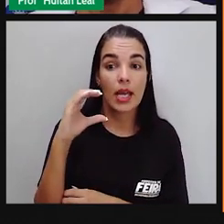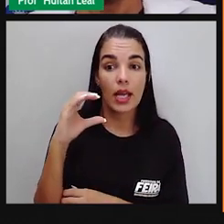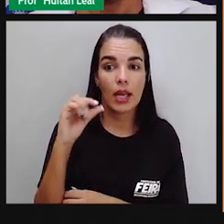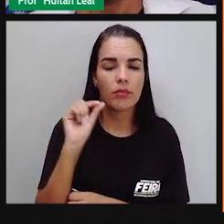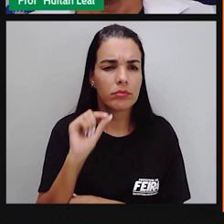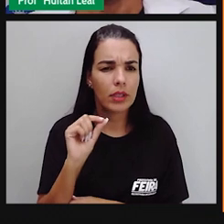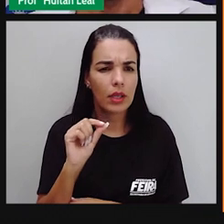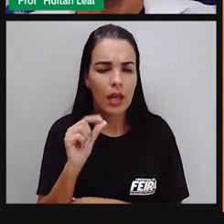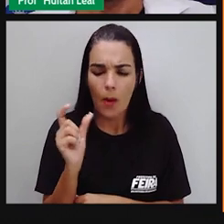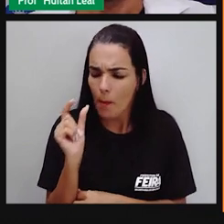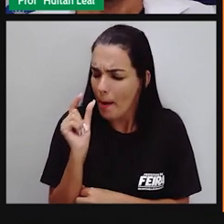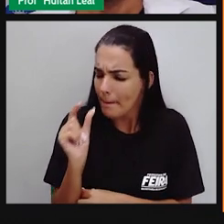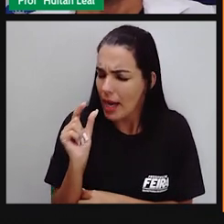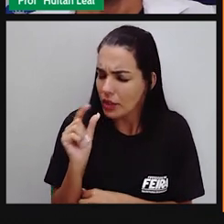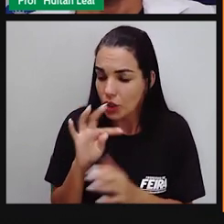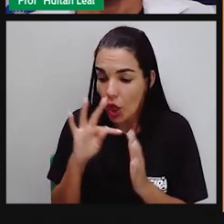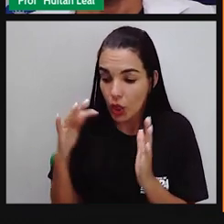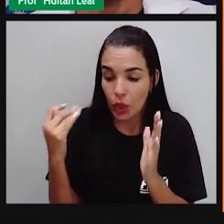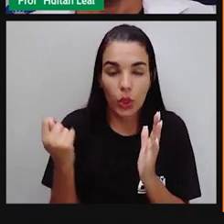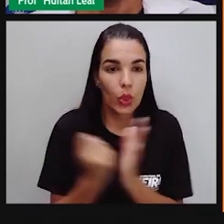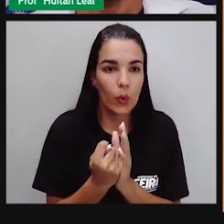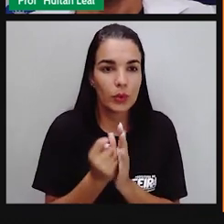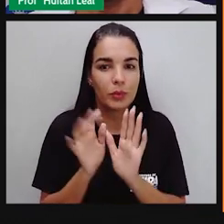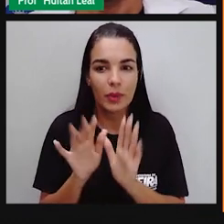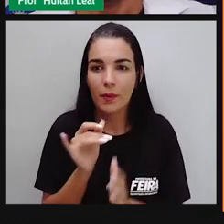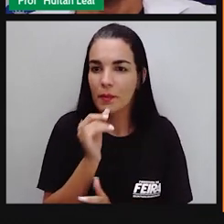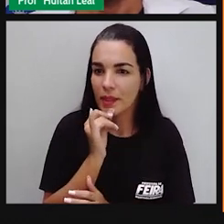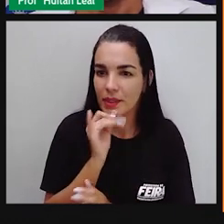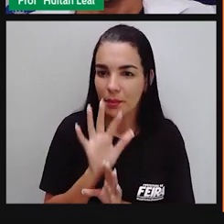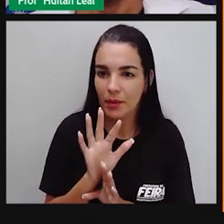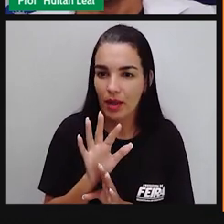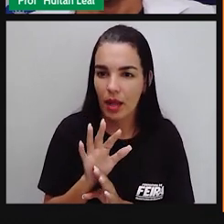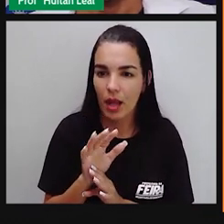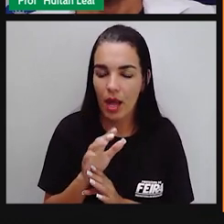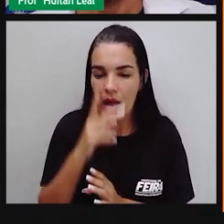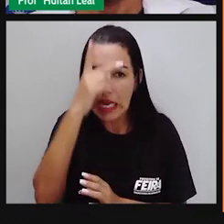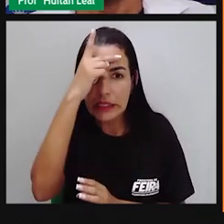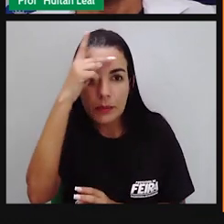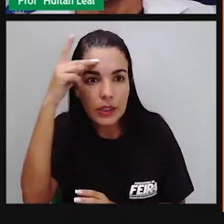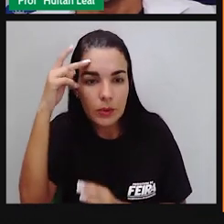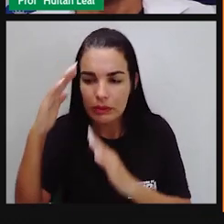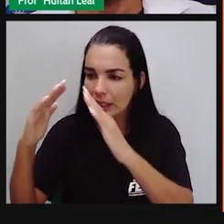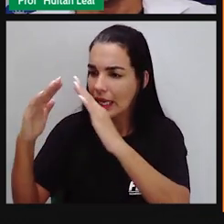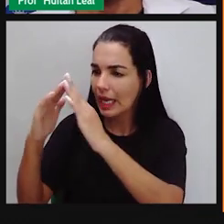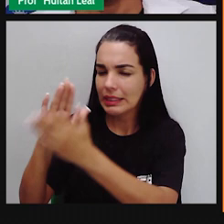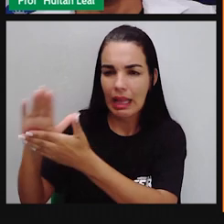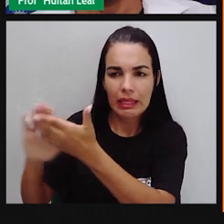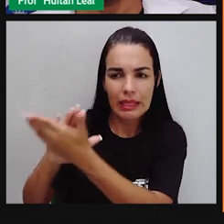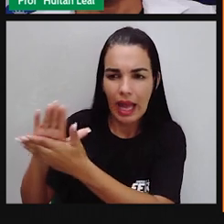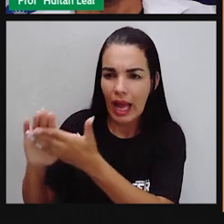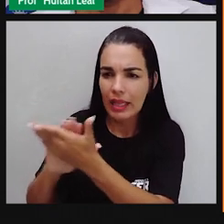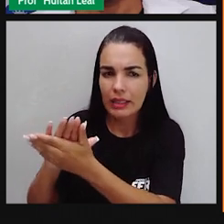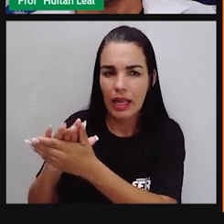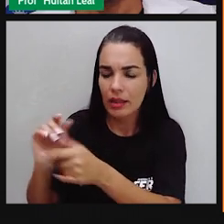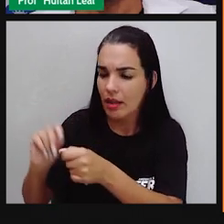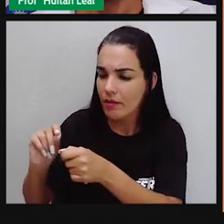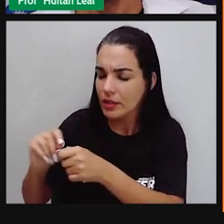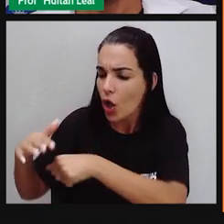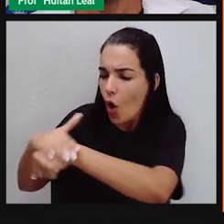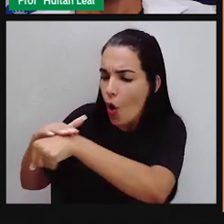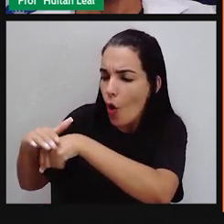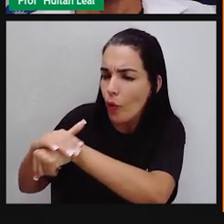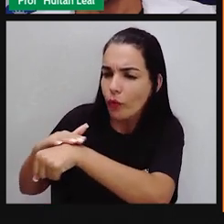parte pelo todo. Observem o exemplo. Os sem teto estão negociando com a prefeitura